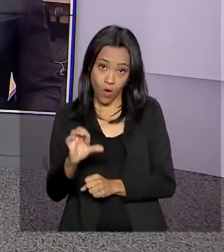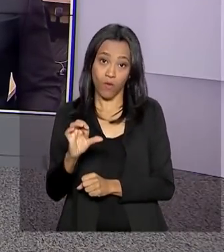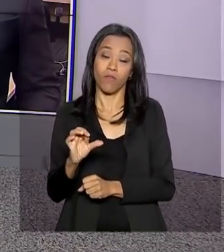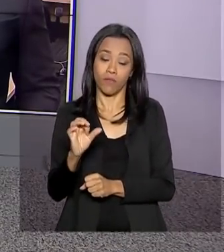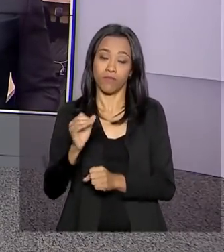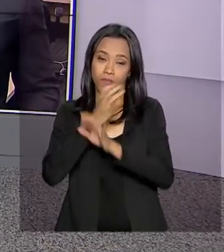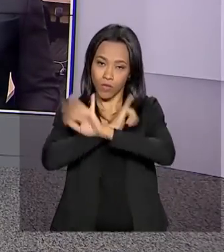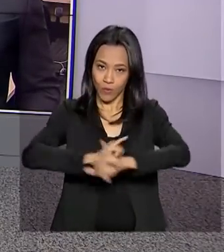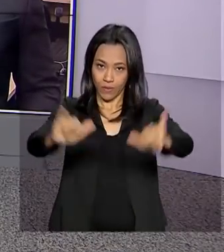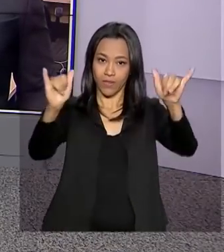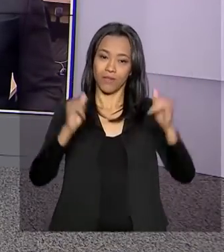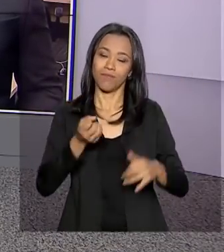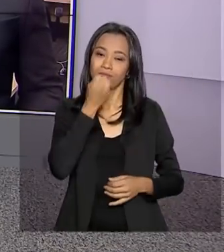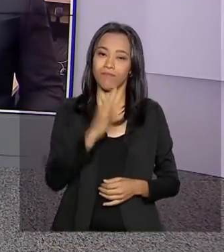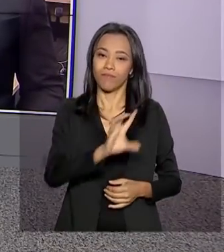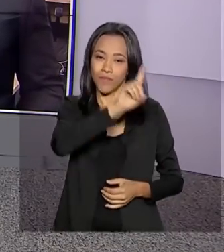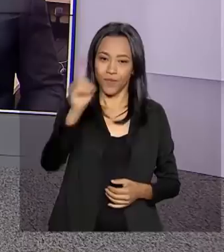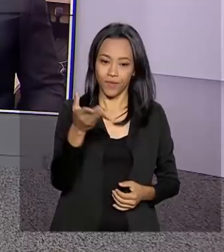Castilho. Oi Marcelo, bom dia.